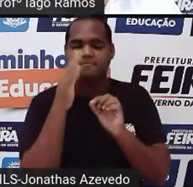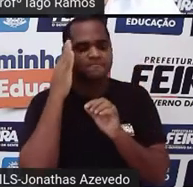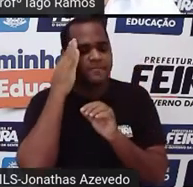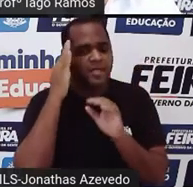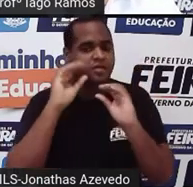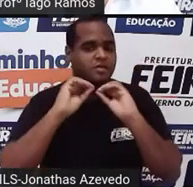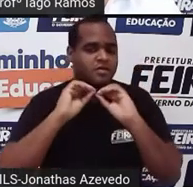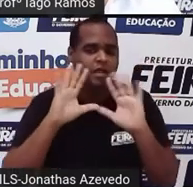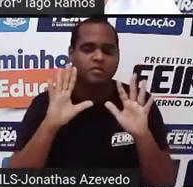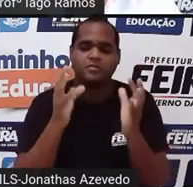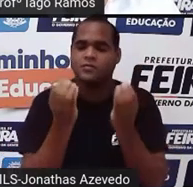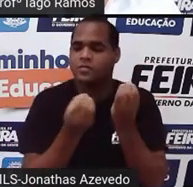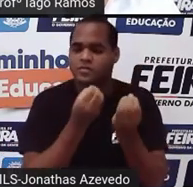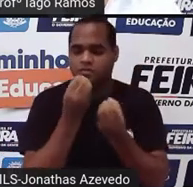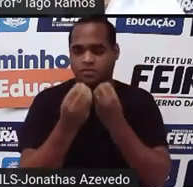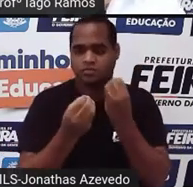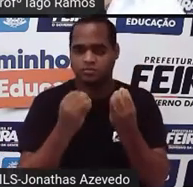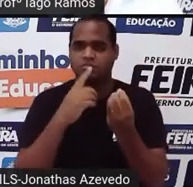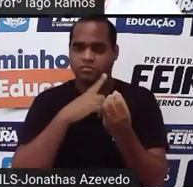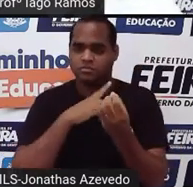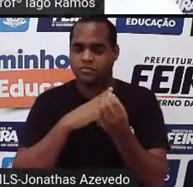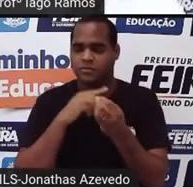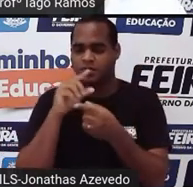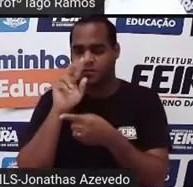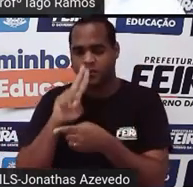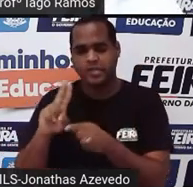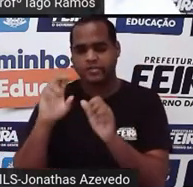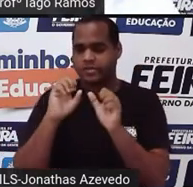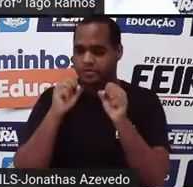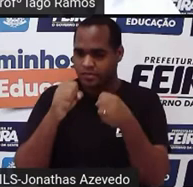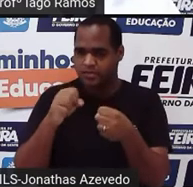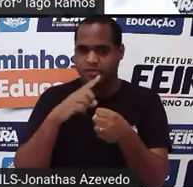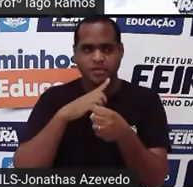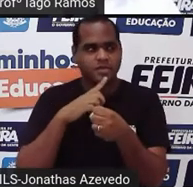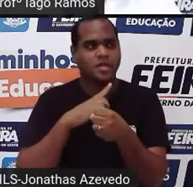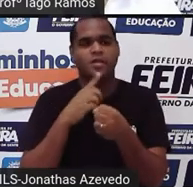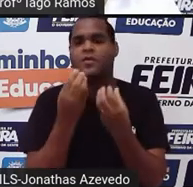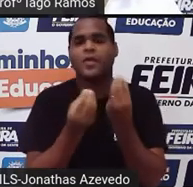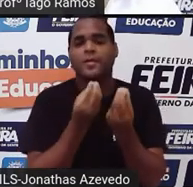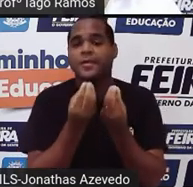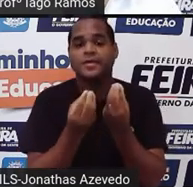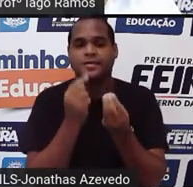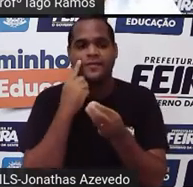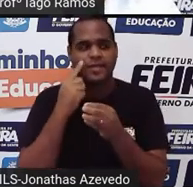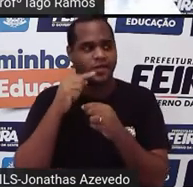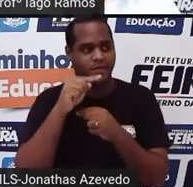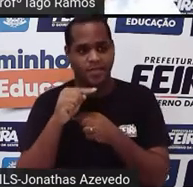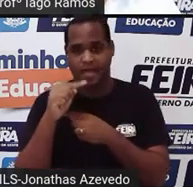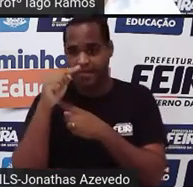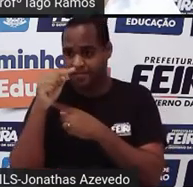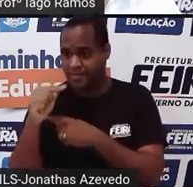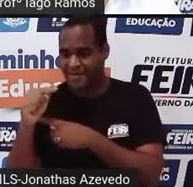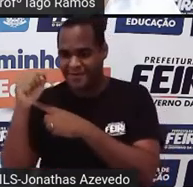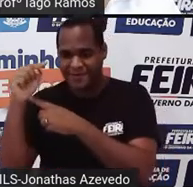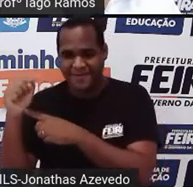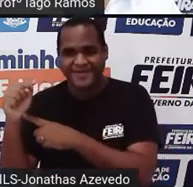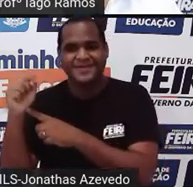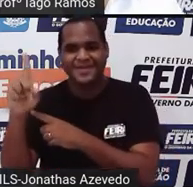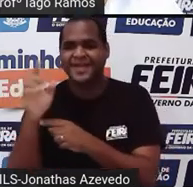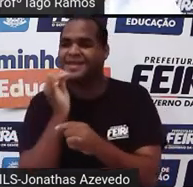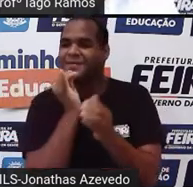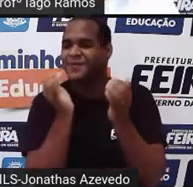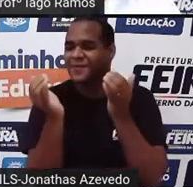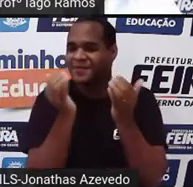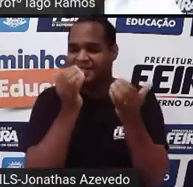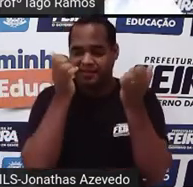aqui na aula, tá bom? Então a gente sempre usa aqui, ó, essa nossa escala, né? Esse nosso parâmetro,